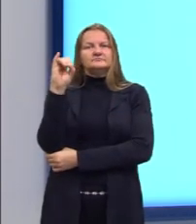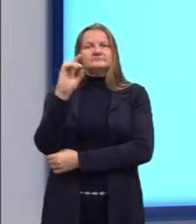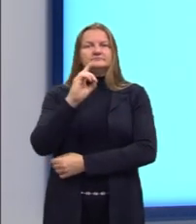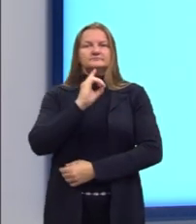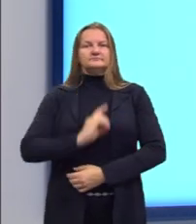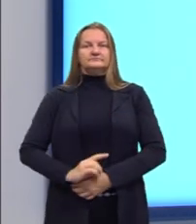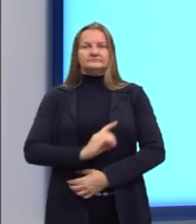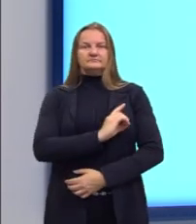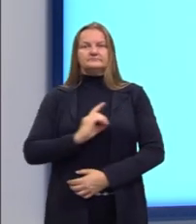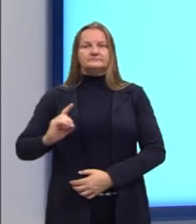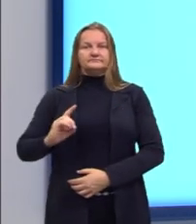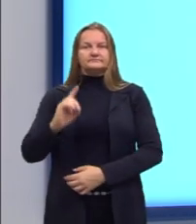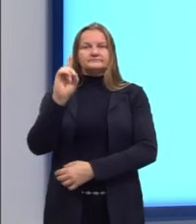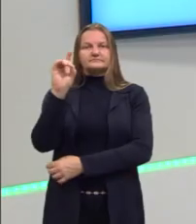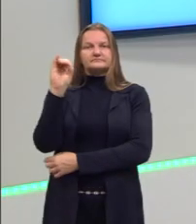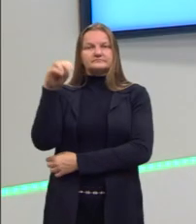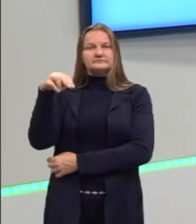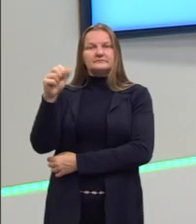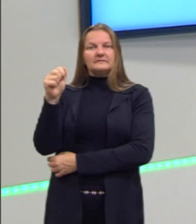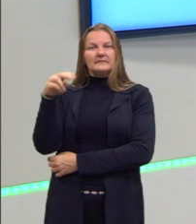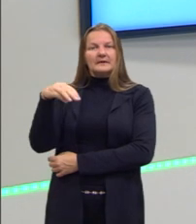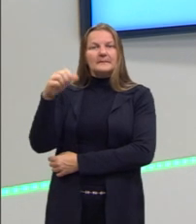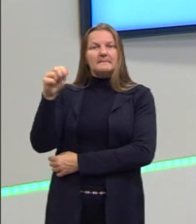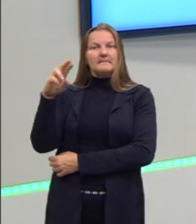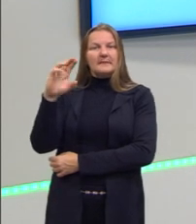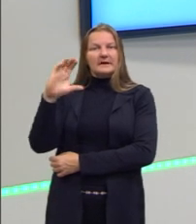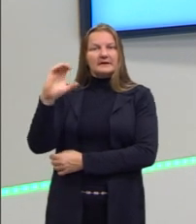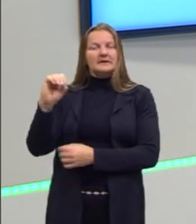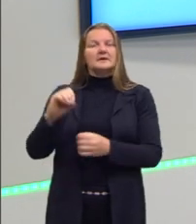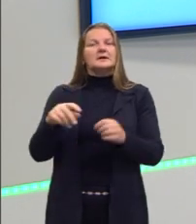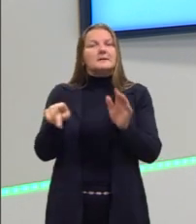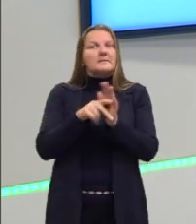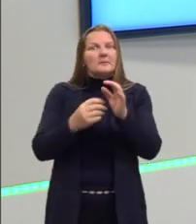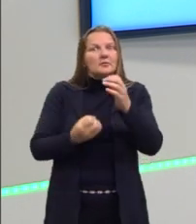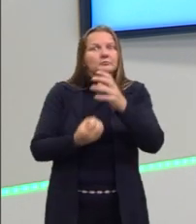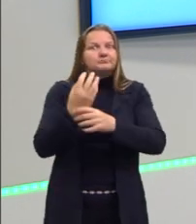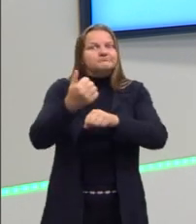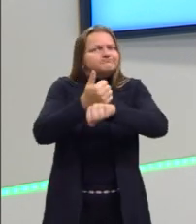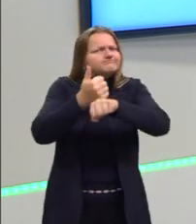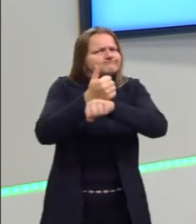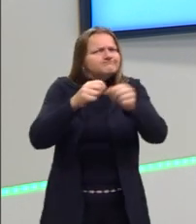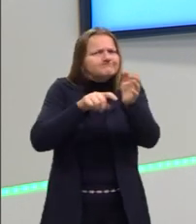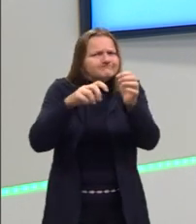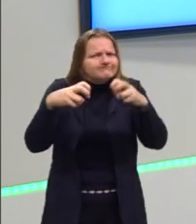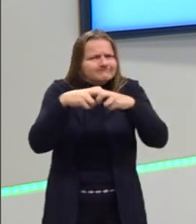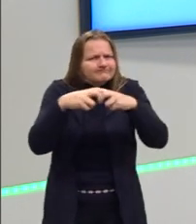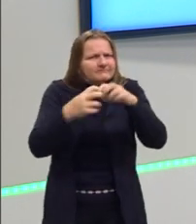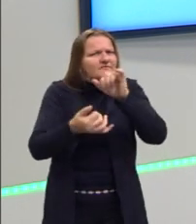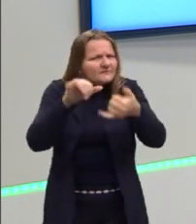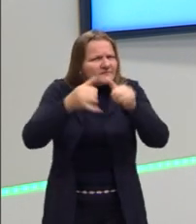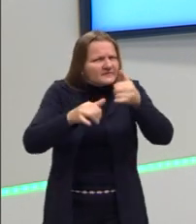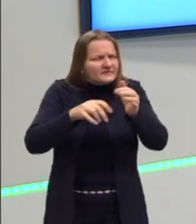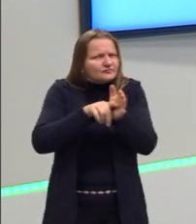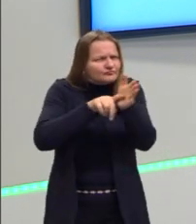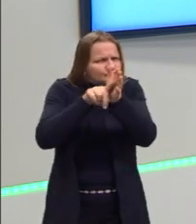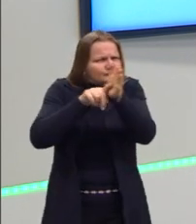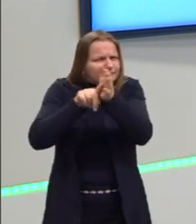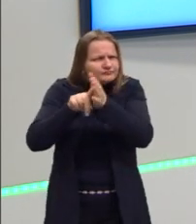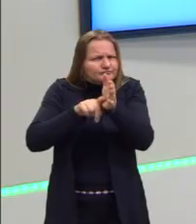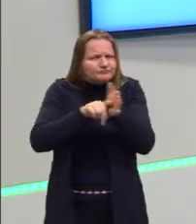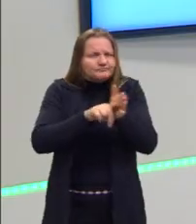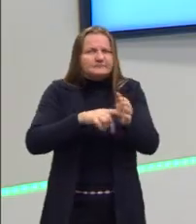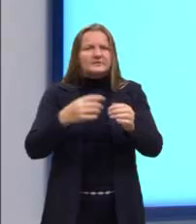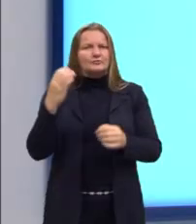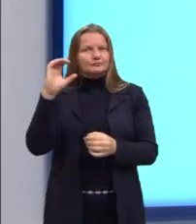sigla do PH. Por quê? Porque ele trabalhava com concentrações hidrogênioínicas, tá? E essas concentrações,